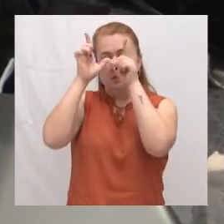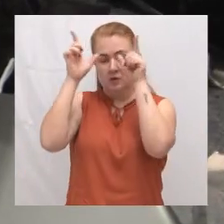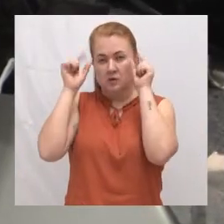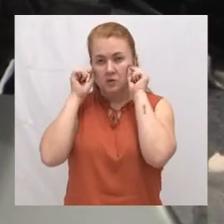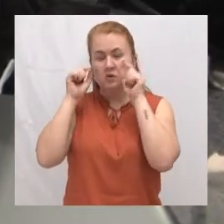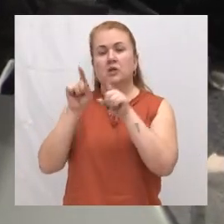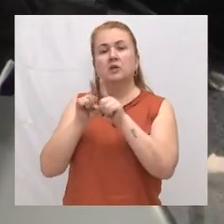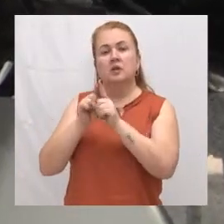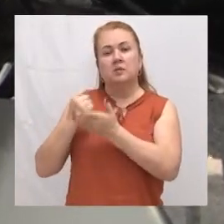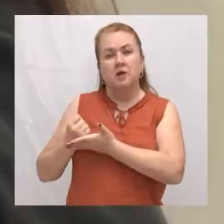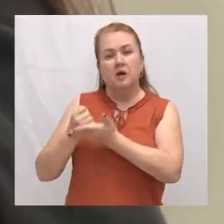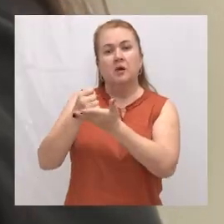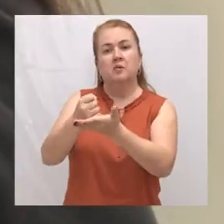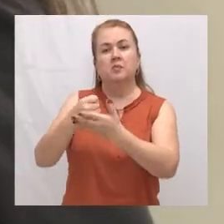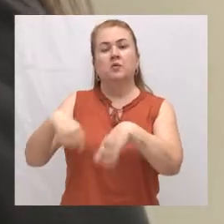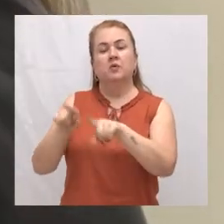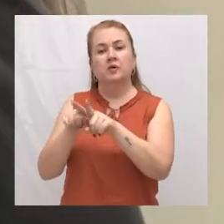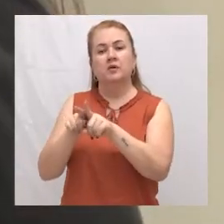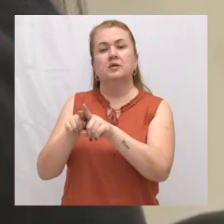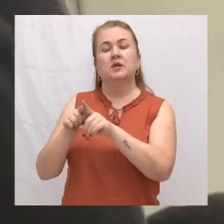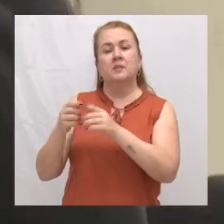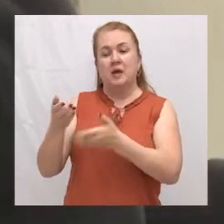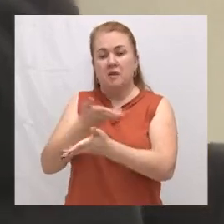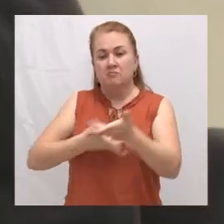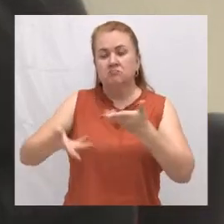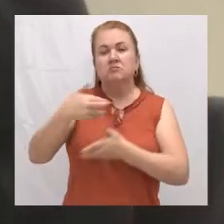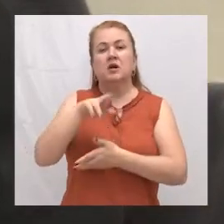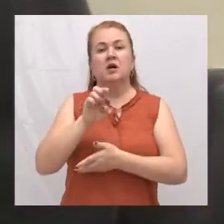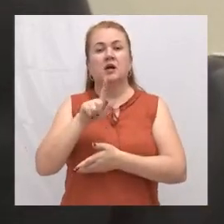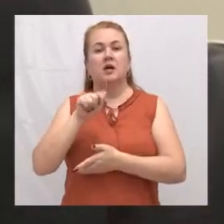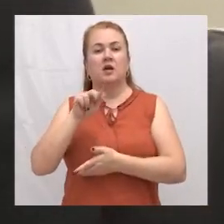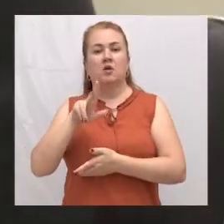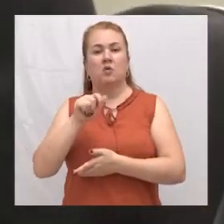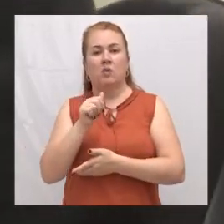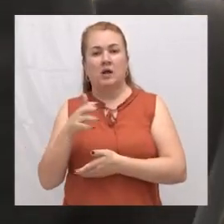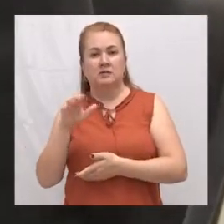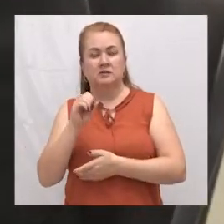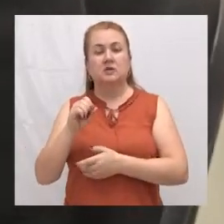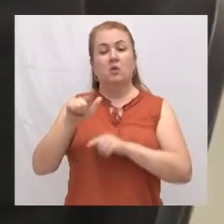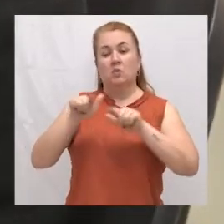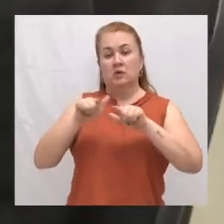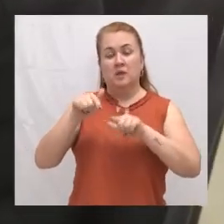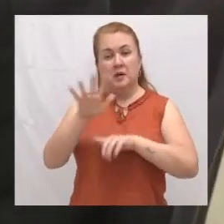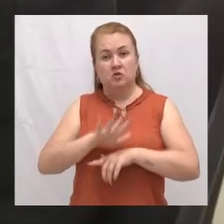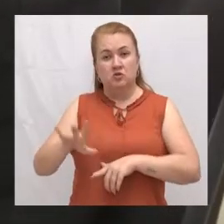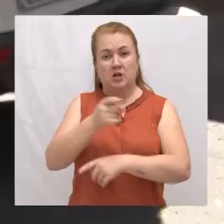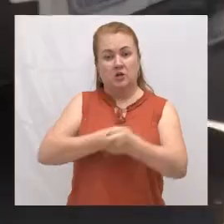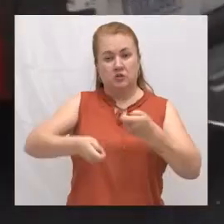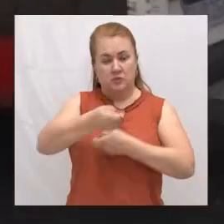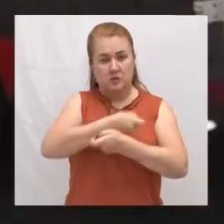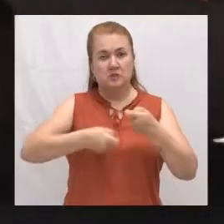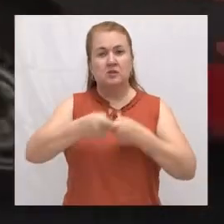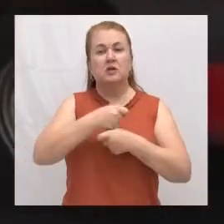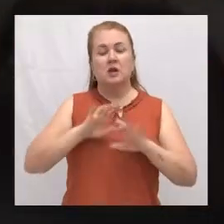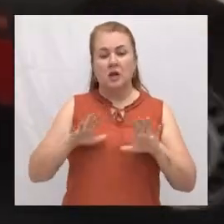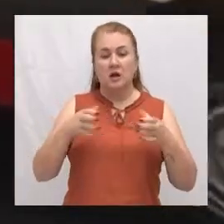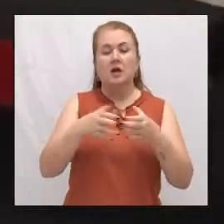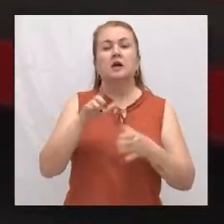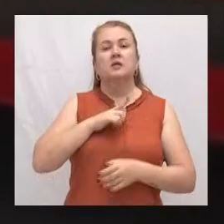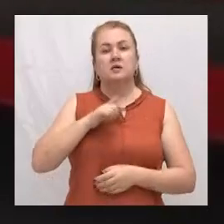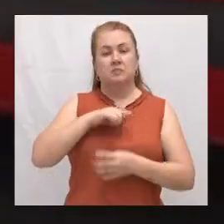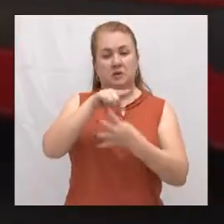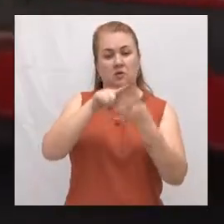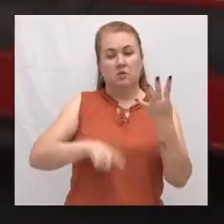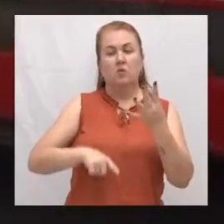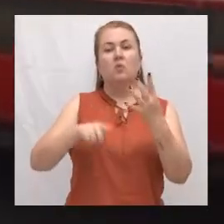enfermagem, socorristas, técnico auxiliar de regulação médica, serviços gerais e administrativos. A equipe conta com